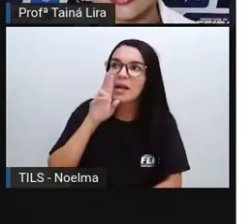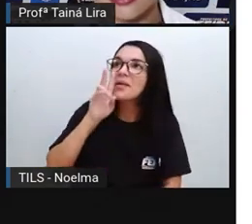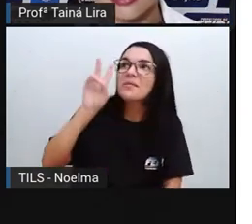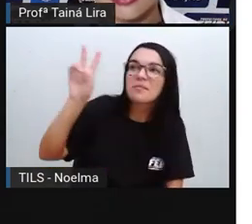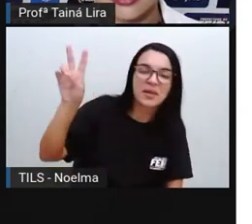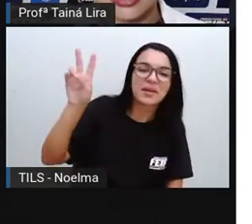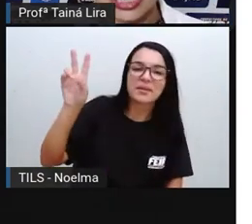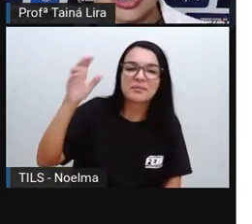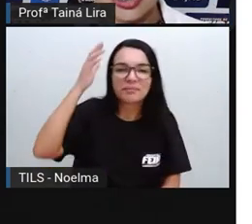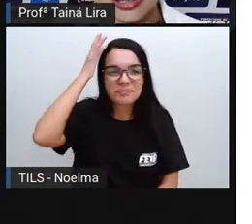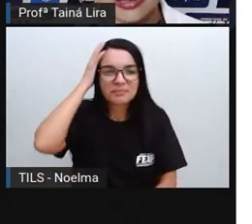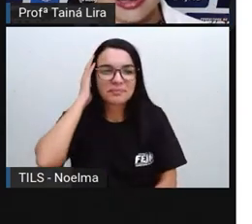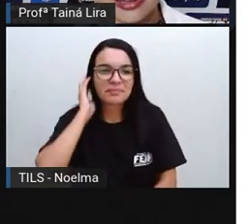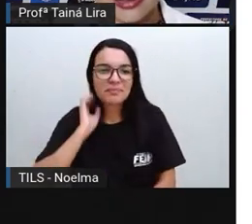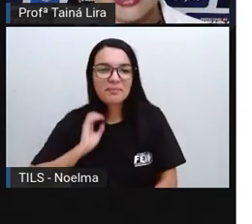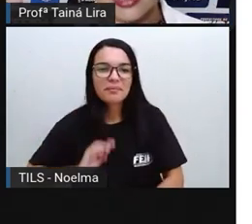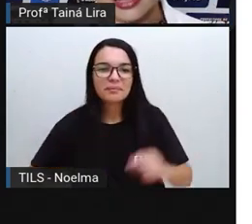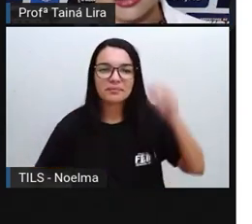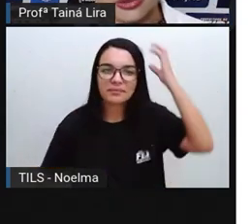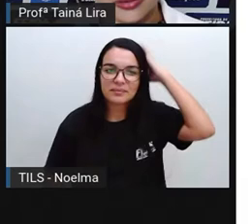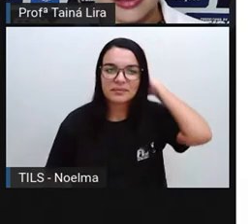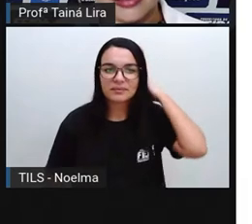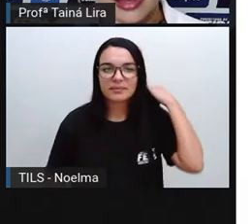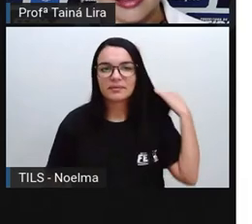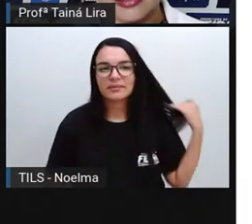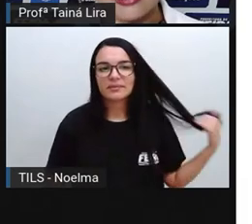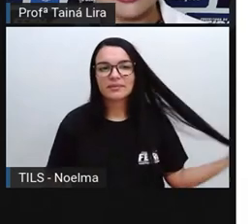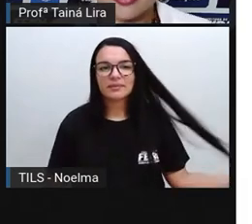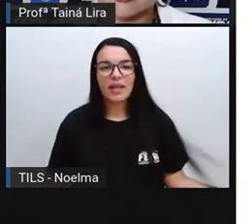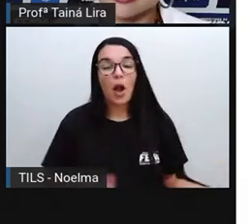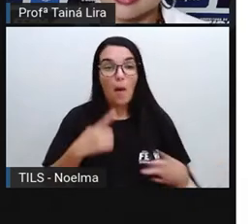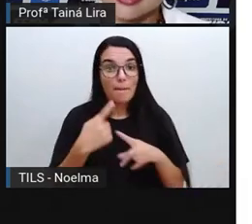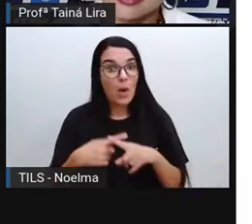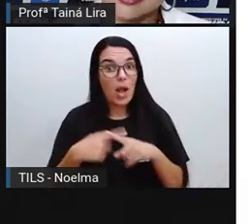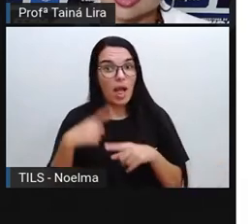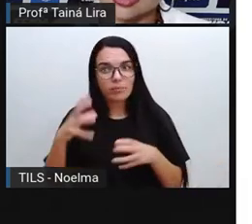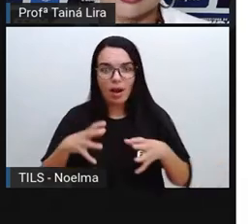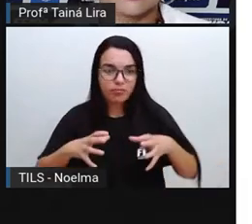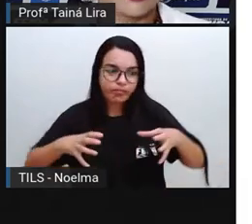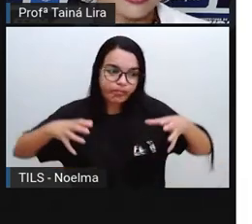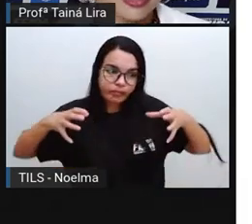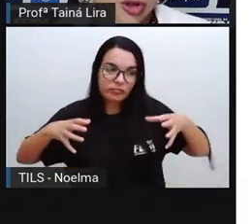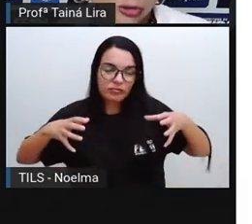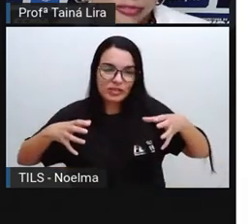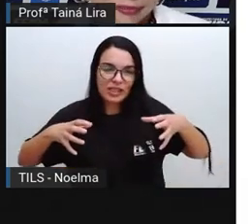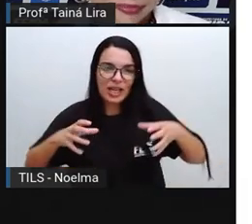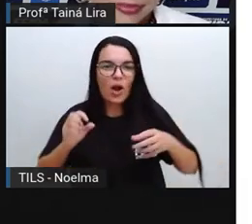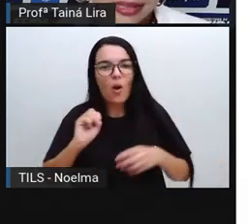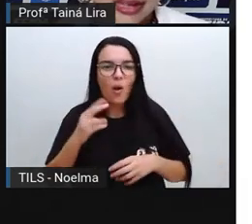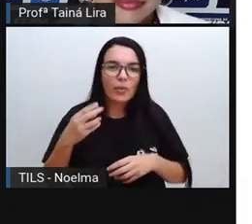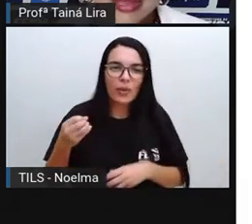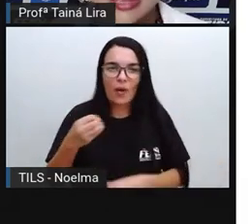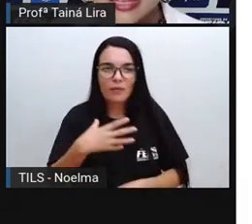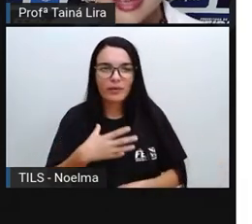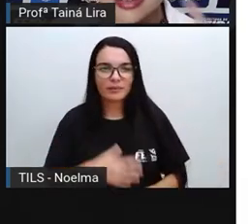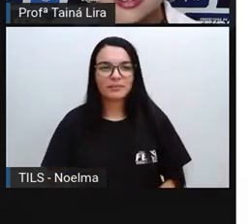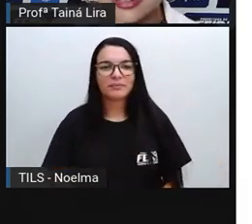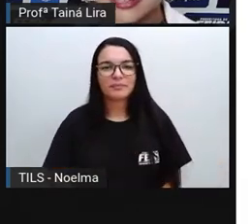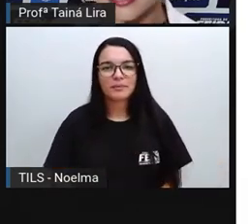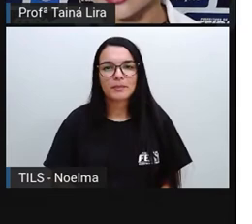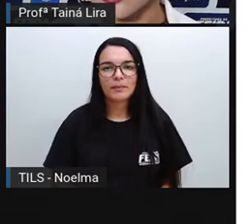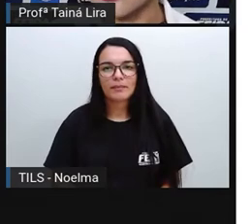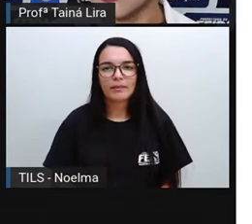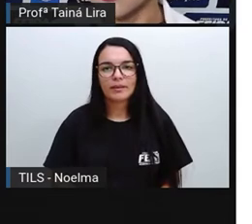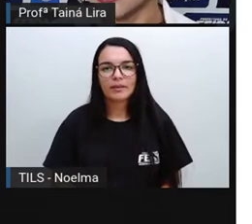enxergar a Lua, tá? Nas fases cheia e nova, tá? E a